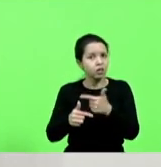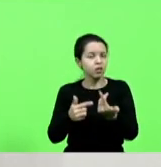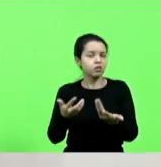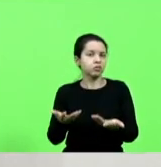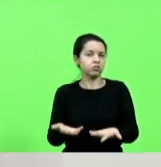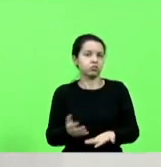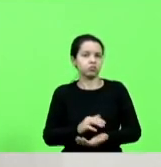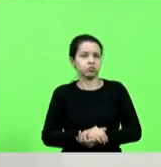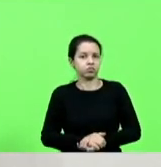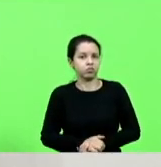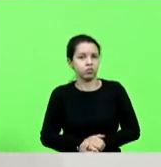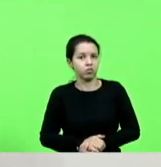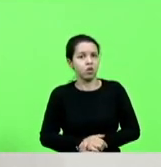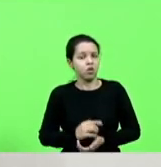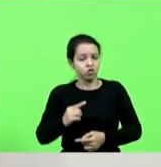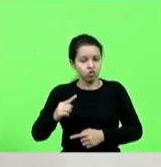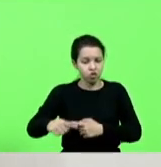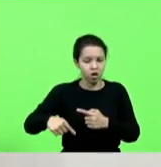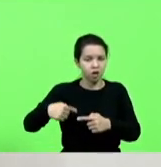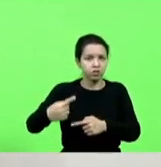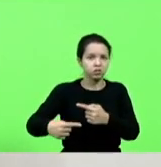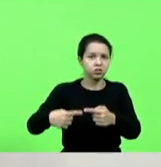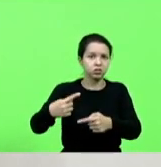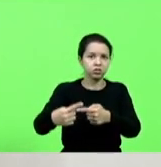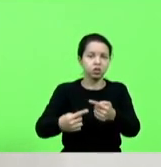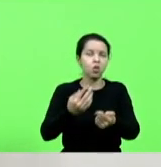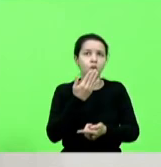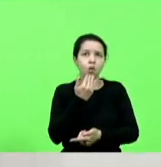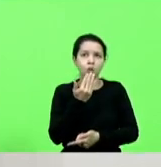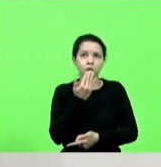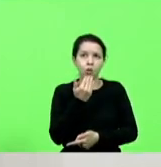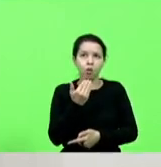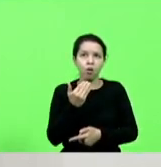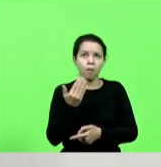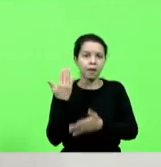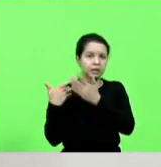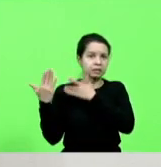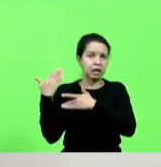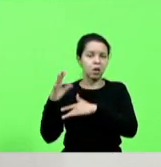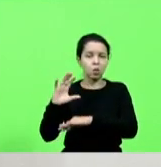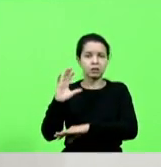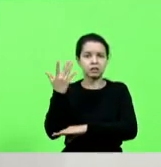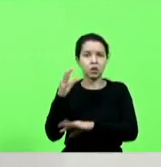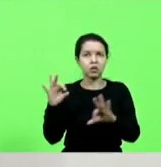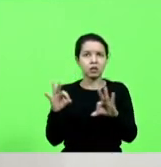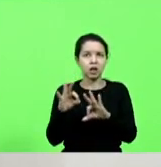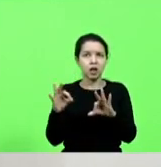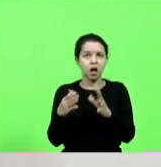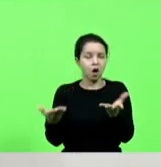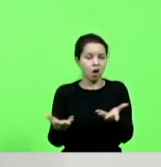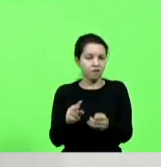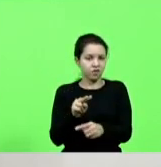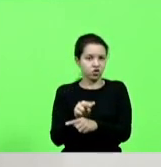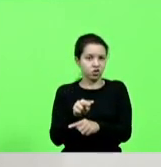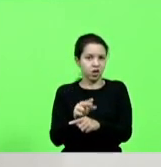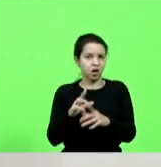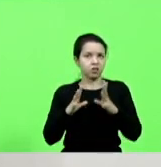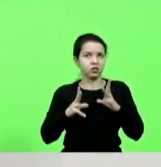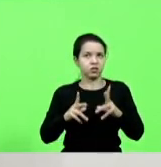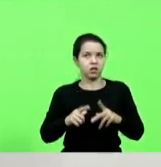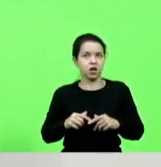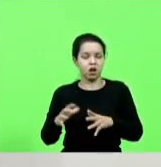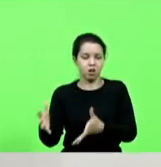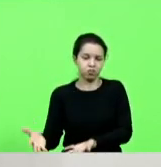e que as gerações consomem o queijo do sujeito nunca aconteceu nada a vigilância sanitária e recolhe